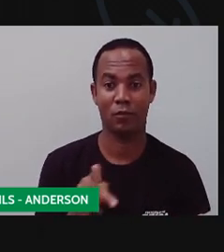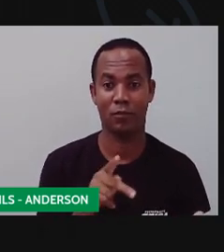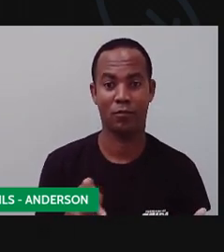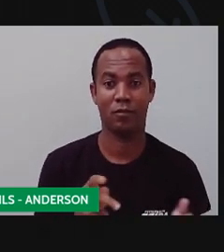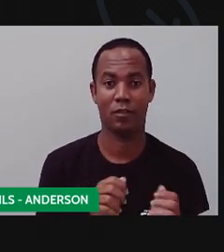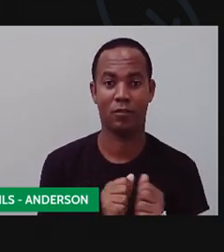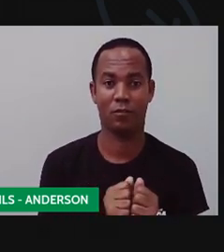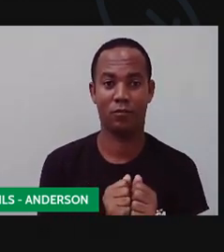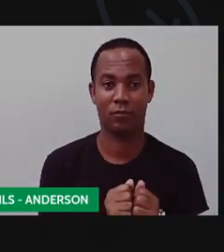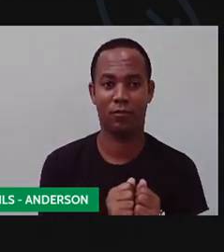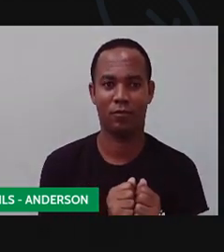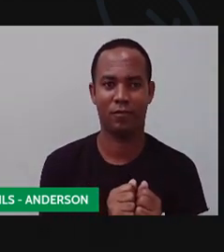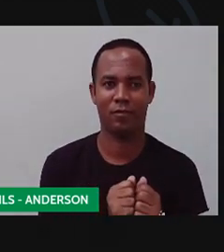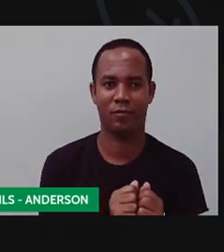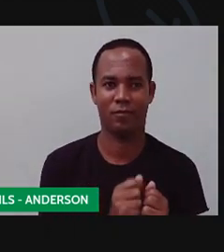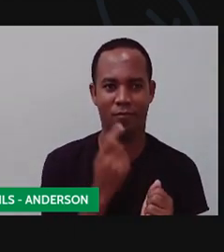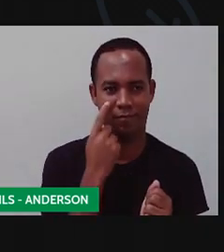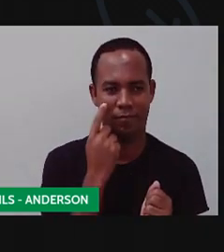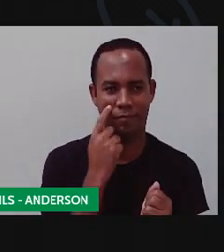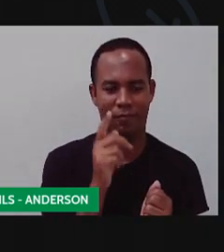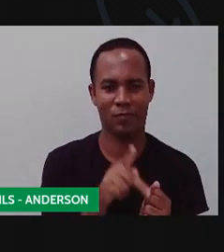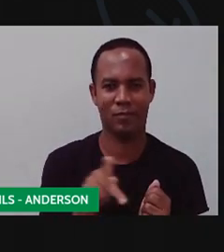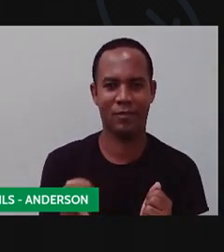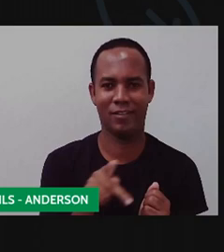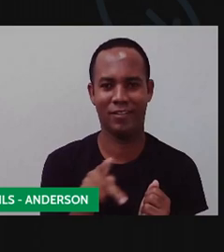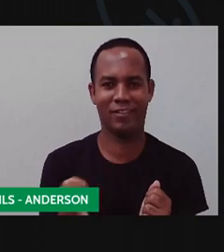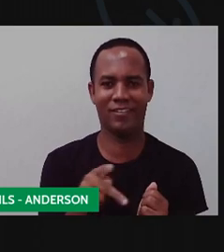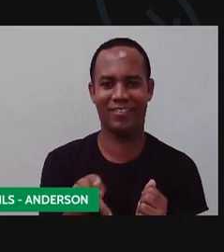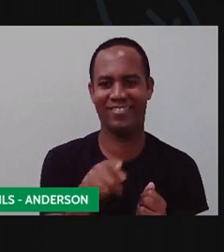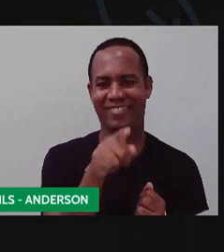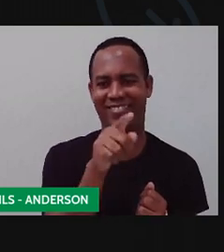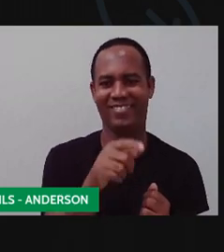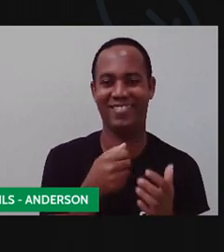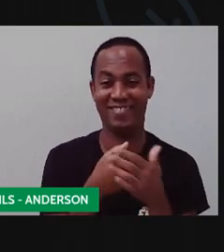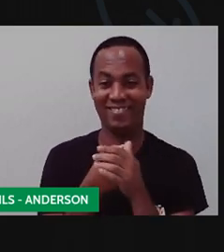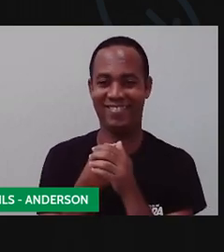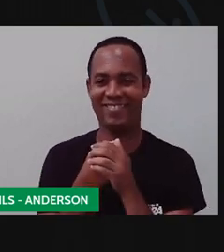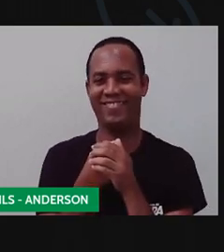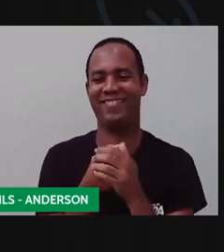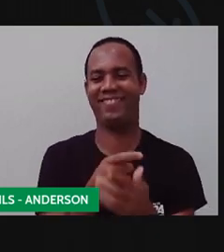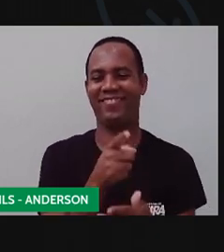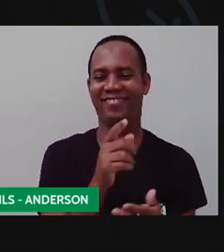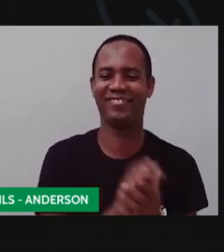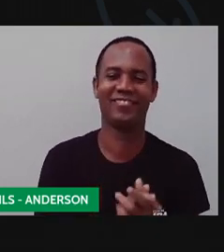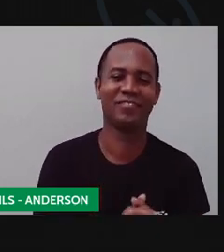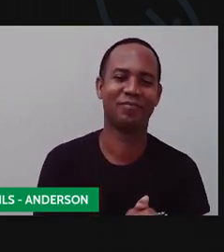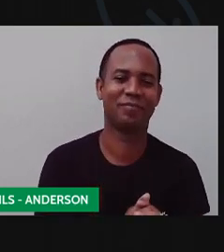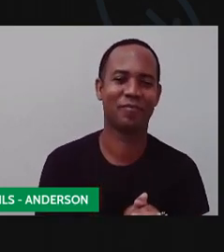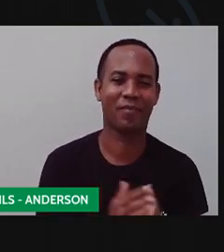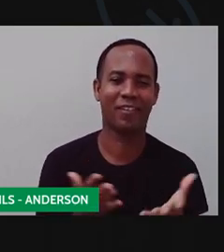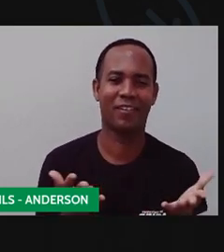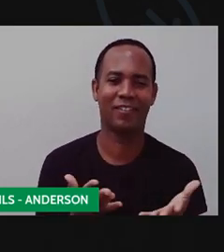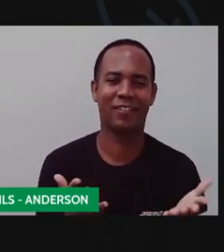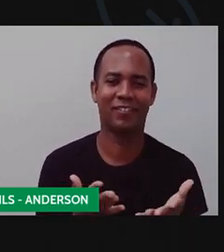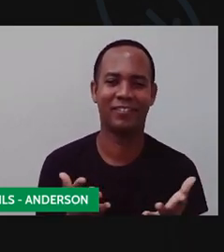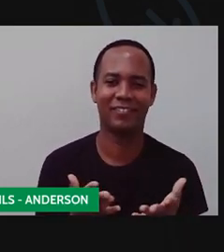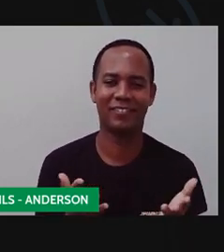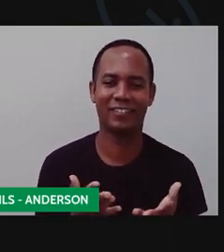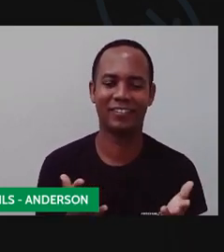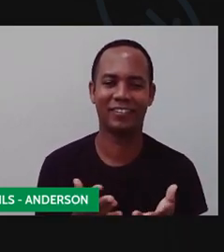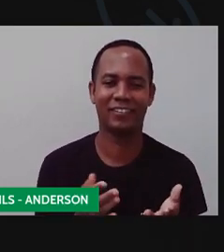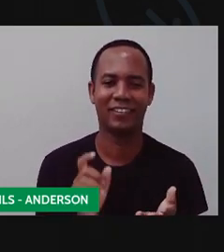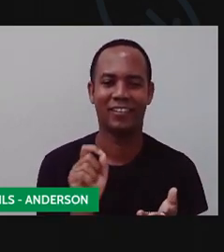uma vez. Pró Maria, viu gente? Aqui, eu estou aqui para vocês, tá? Vamos lá. Vamos fazer agora, eu